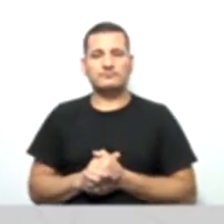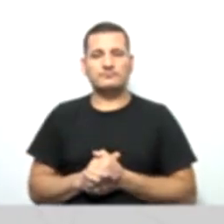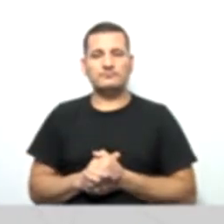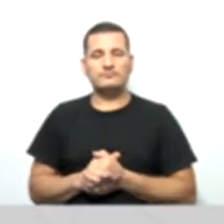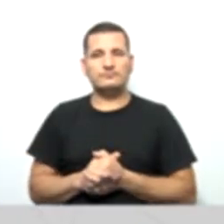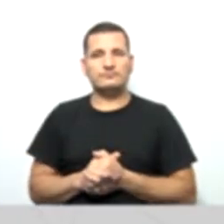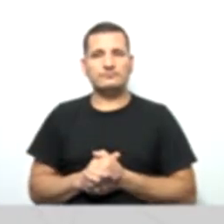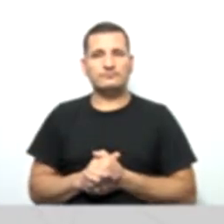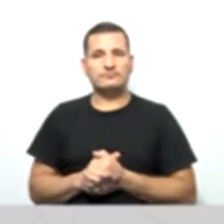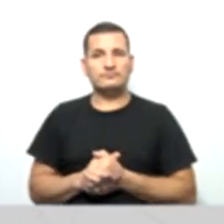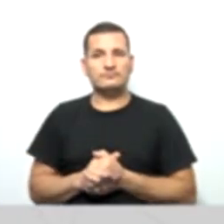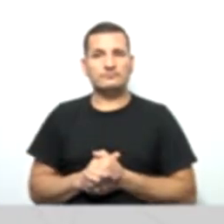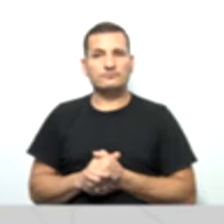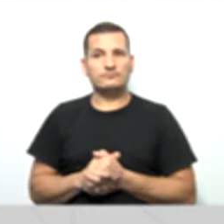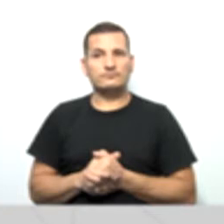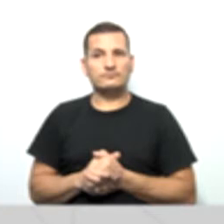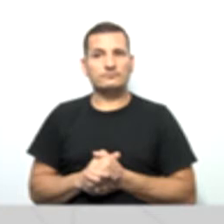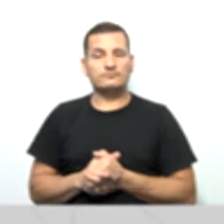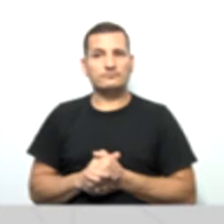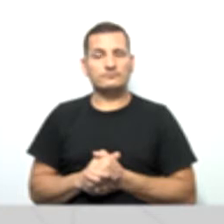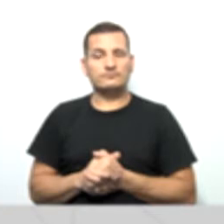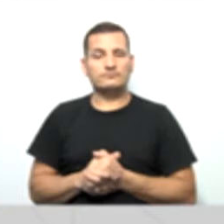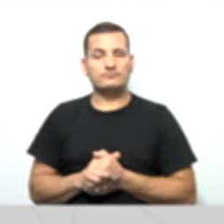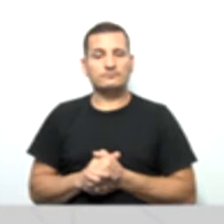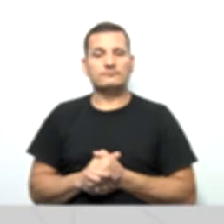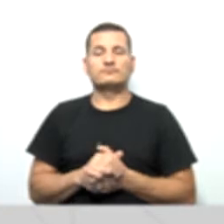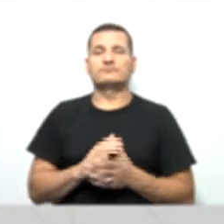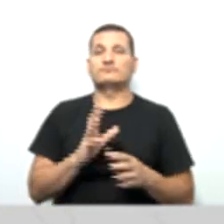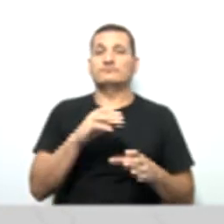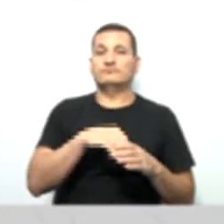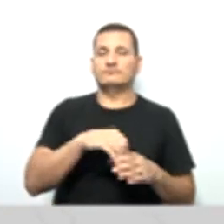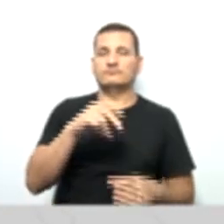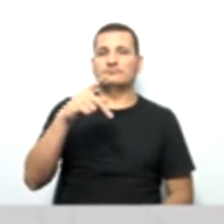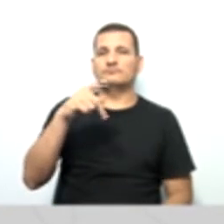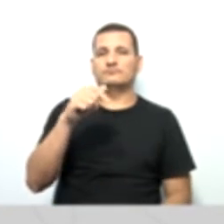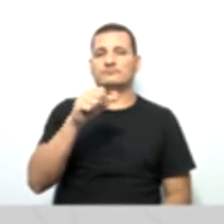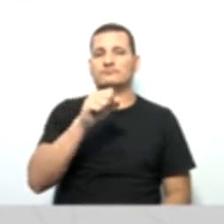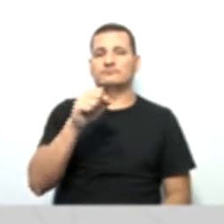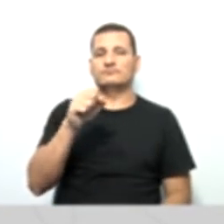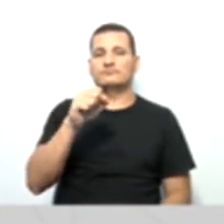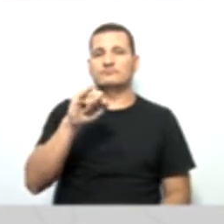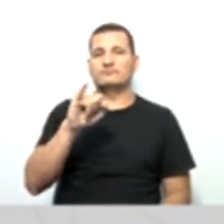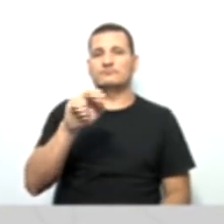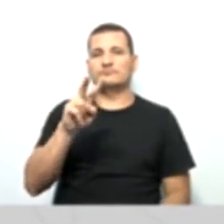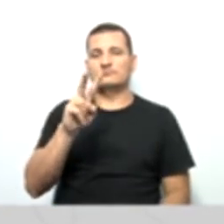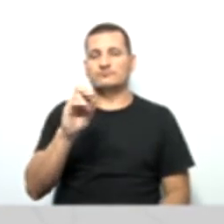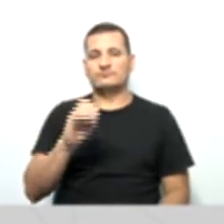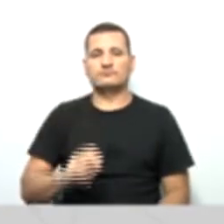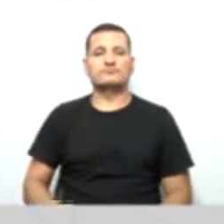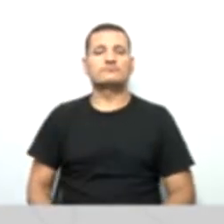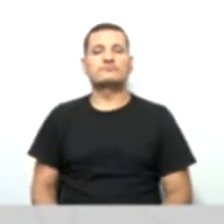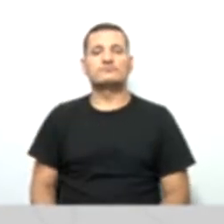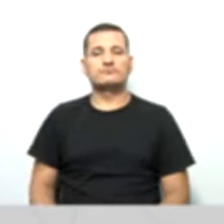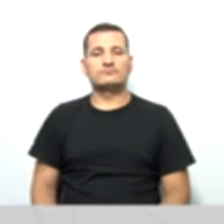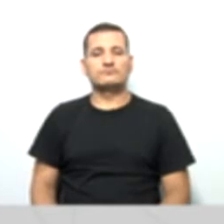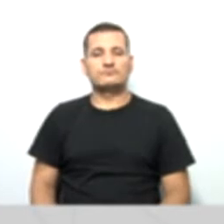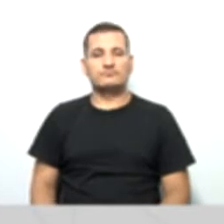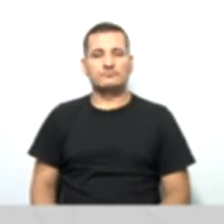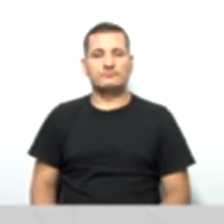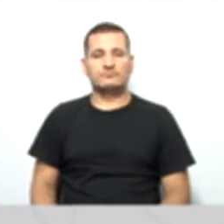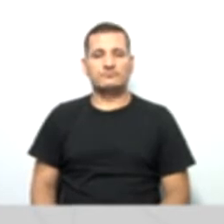que vai entrar lá também na conta do passivo, né, gente? Aí, vamos verificar aqui